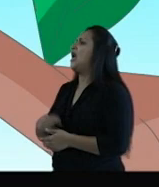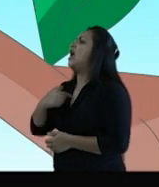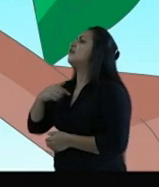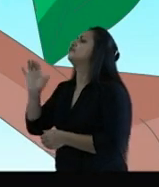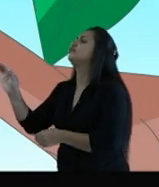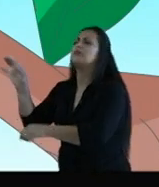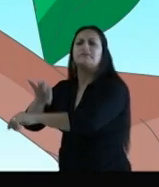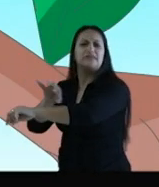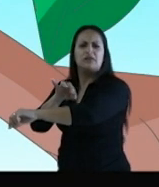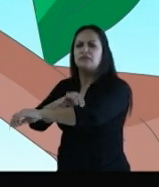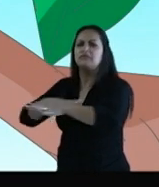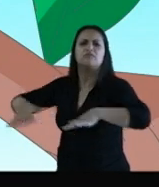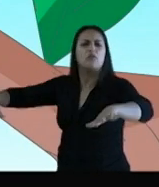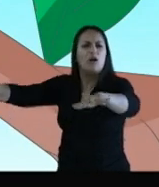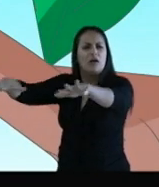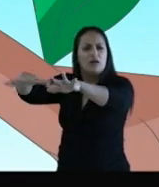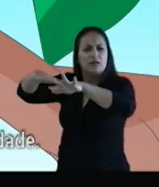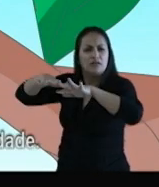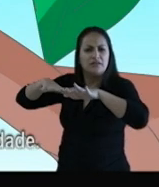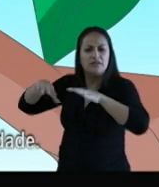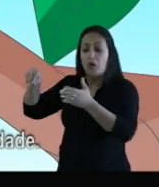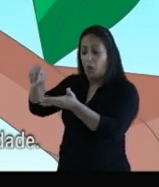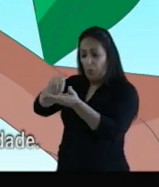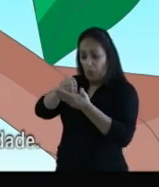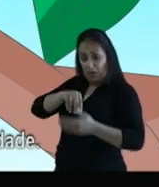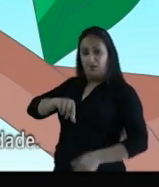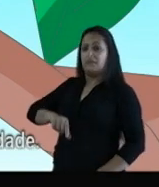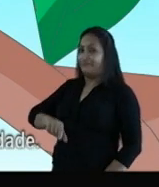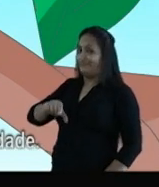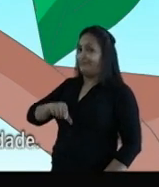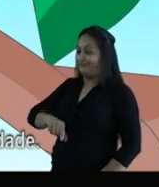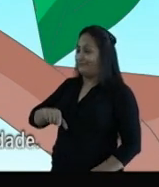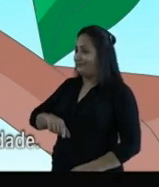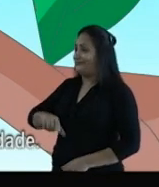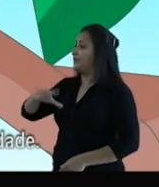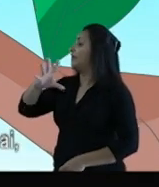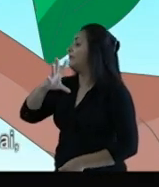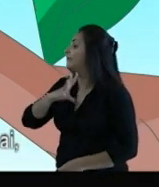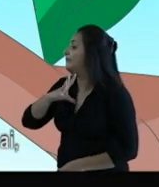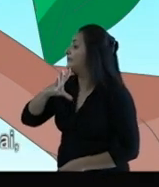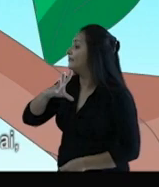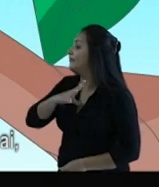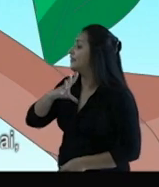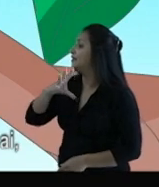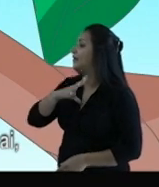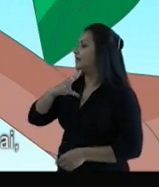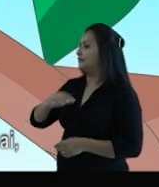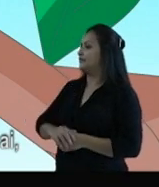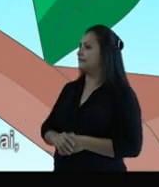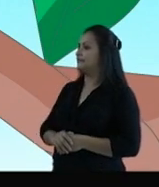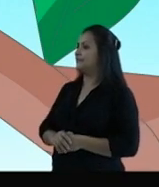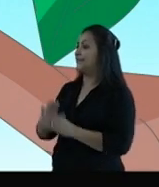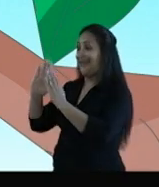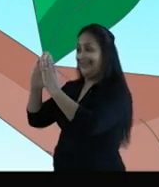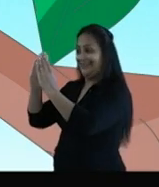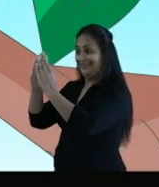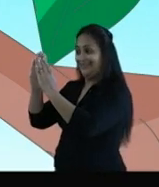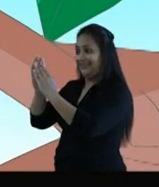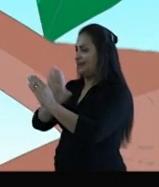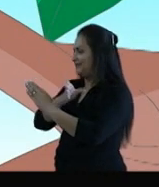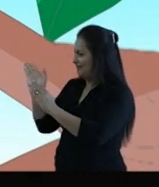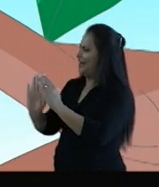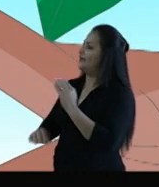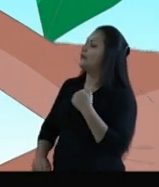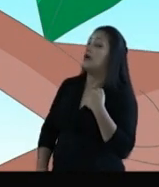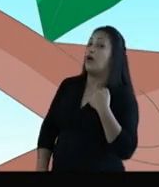Já ferrei todo mundo. Já botei meus ovos em toda a cidade. Falta apenas essa casinha aí. Por isso,